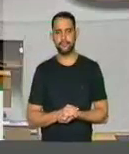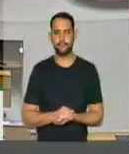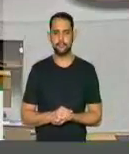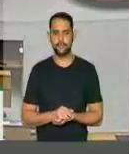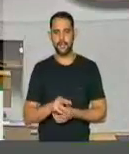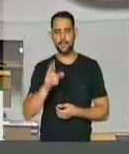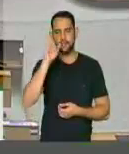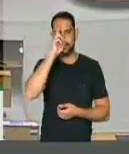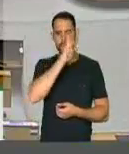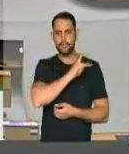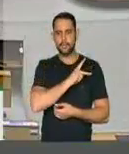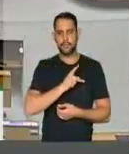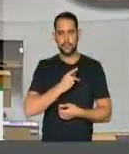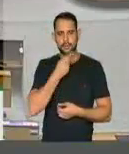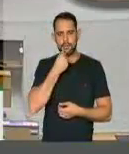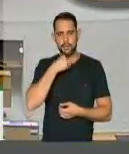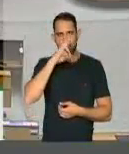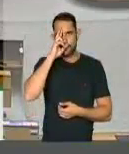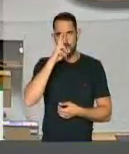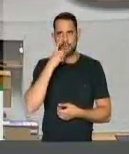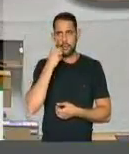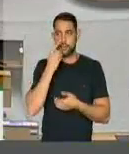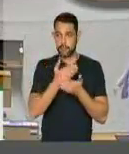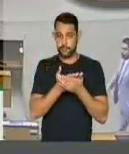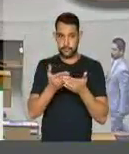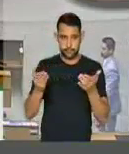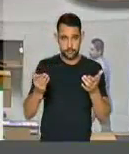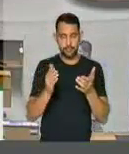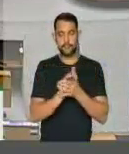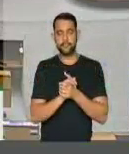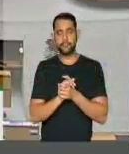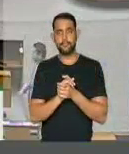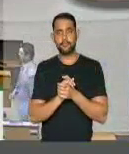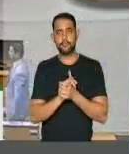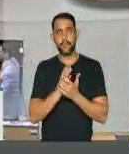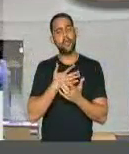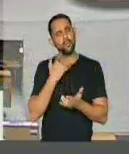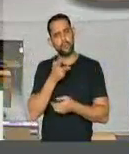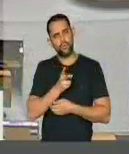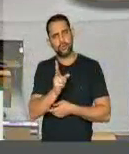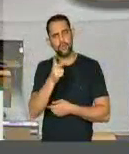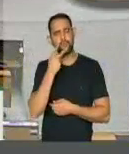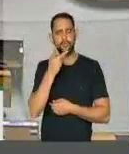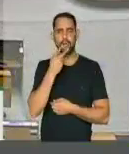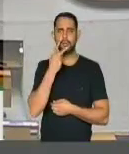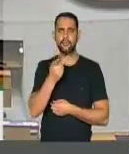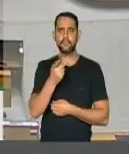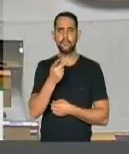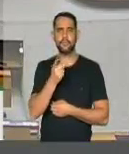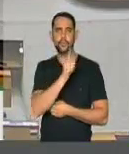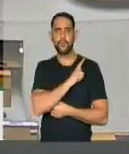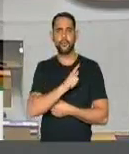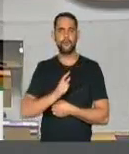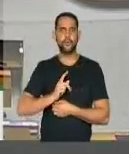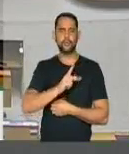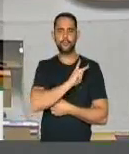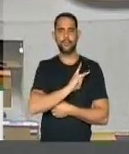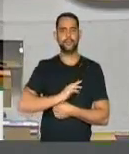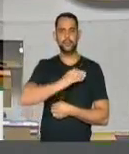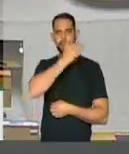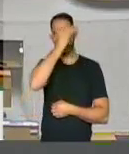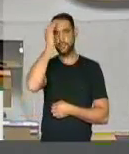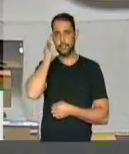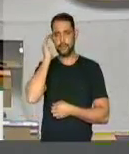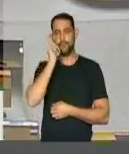Senhor presidente, senhoras e senhores deputados, eu continuo falando do governo Temer.